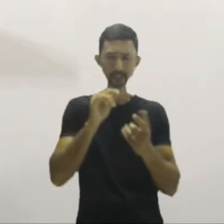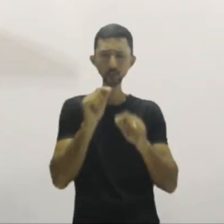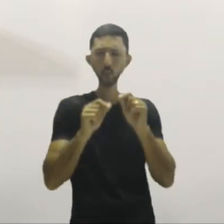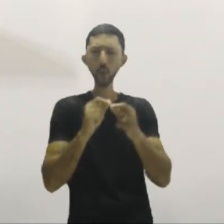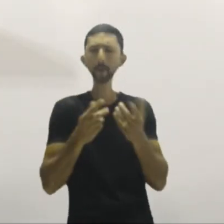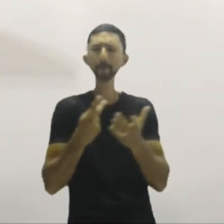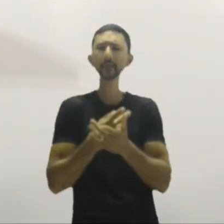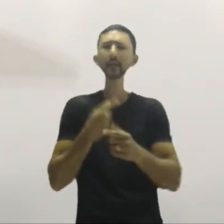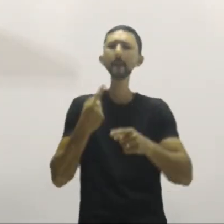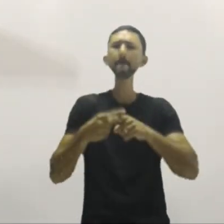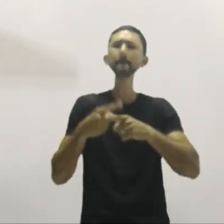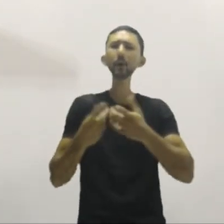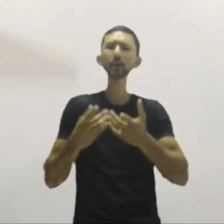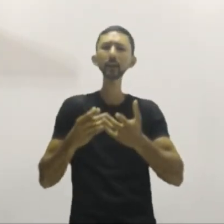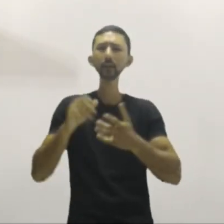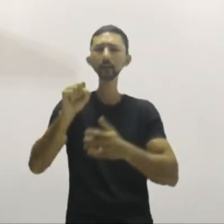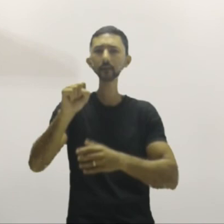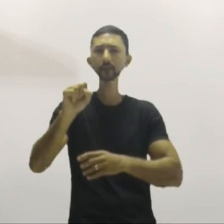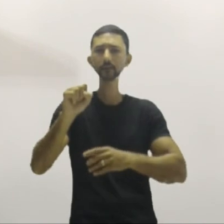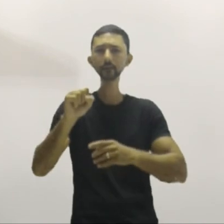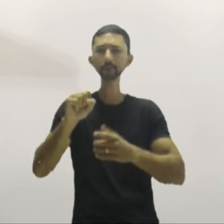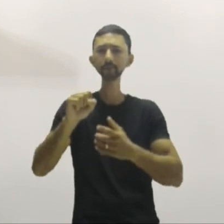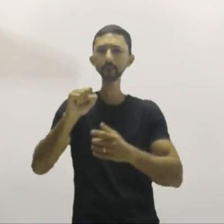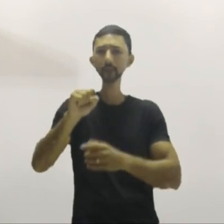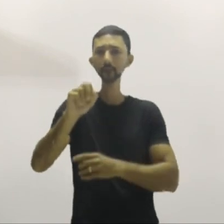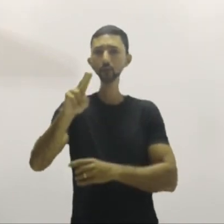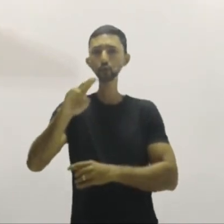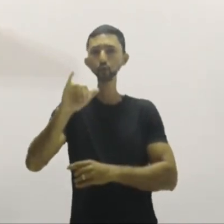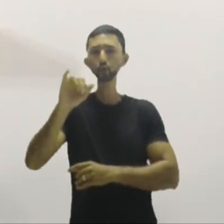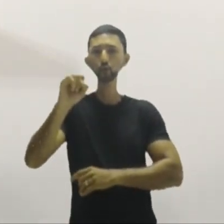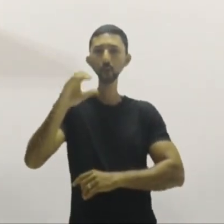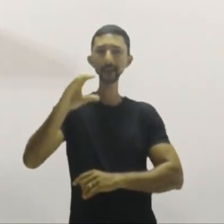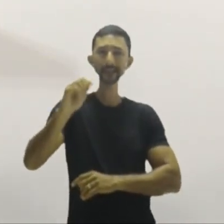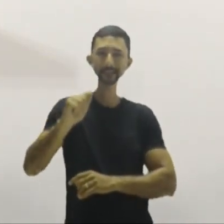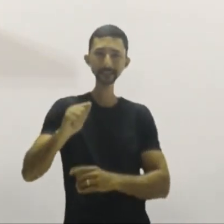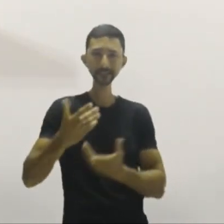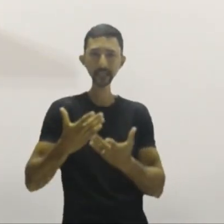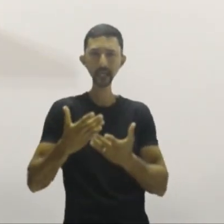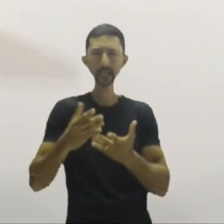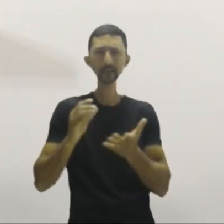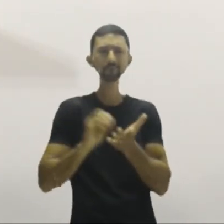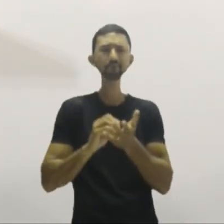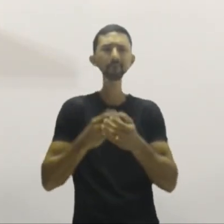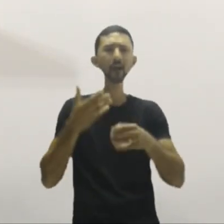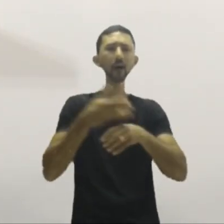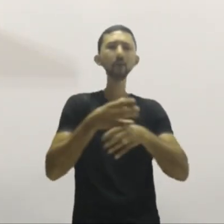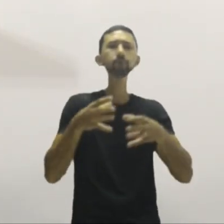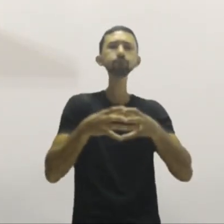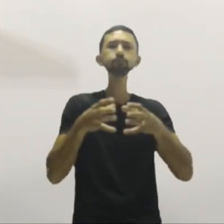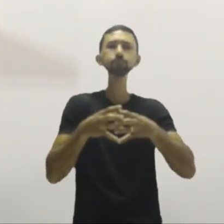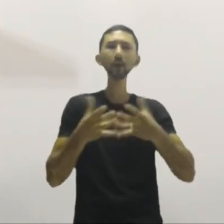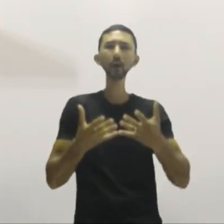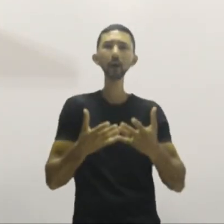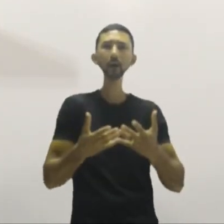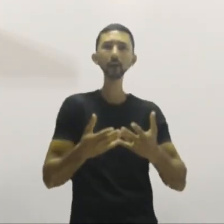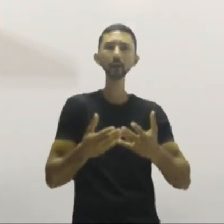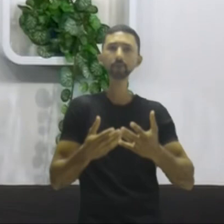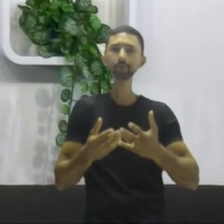comigo o seguinte, por que a Suíça não está na União Europeia e por que, por exemplo, a